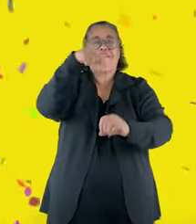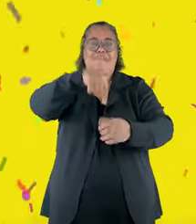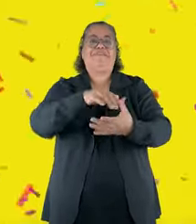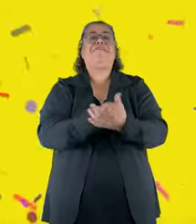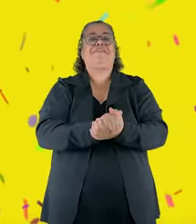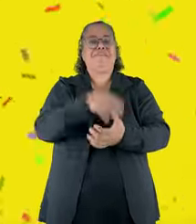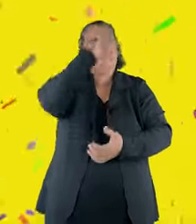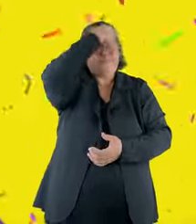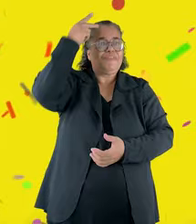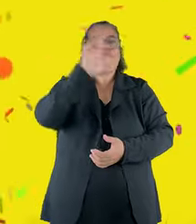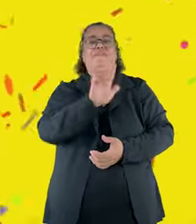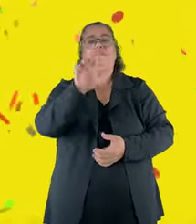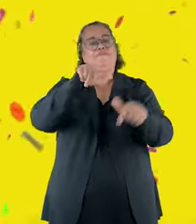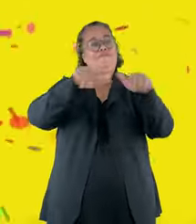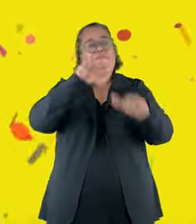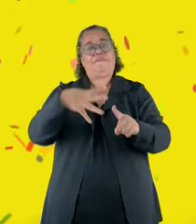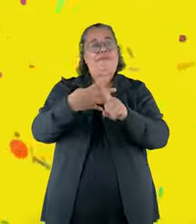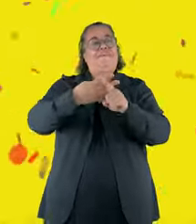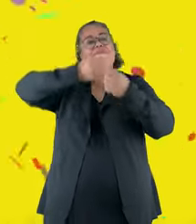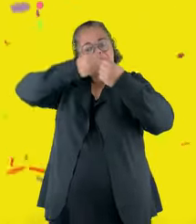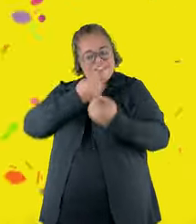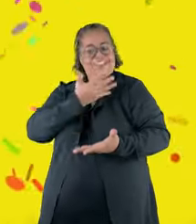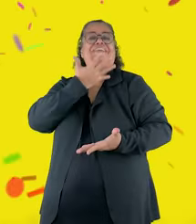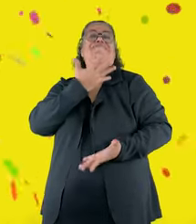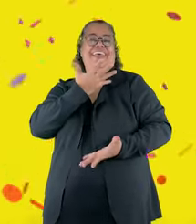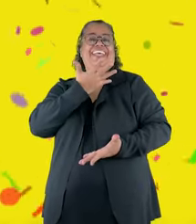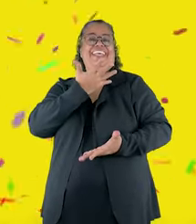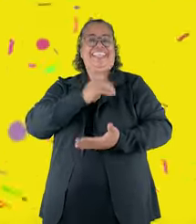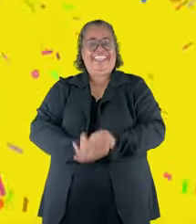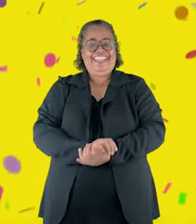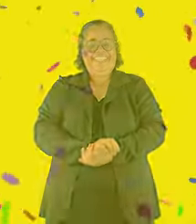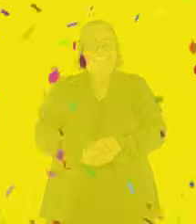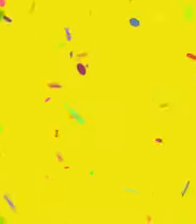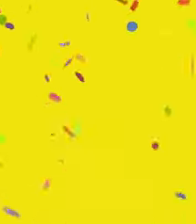em Uberlândia, Prefeitura de Uberlândia, fazer mais, fazer bem. Obrigado.